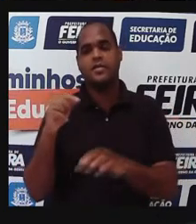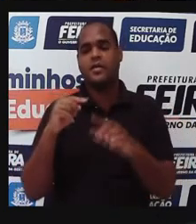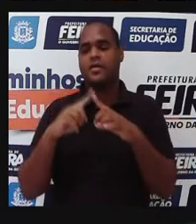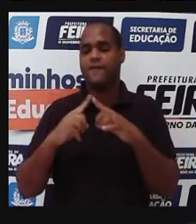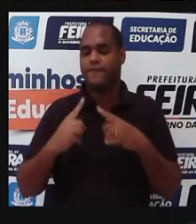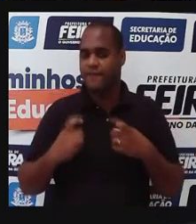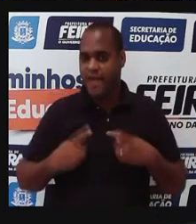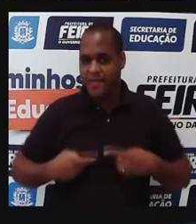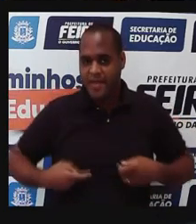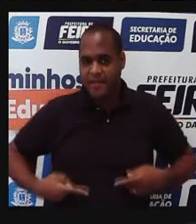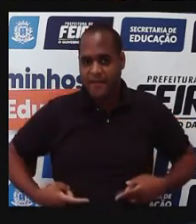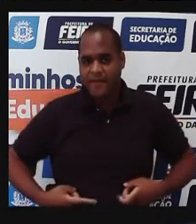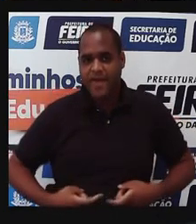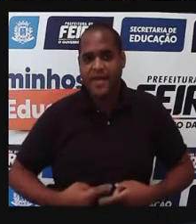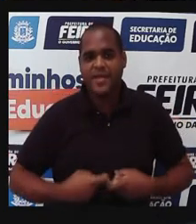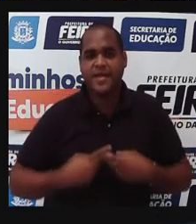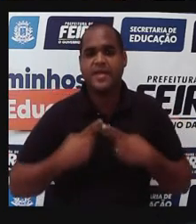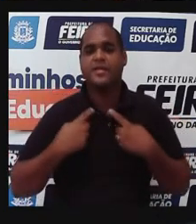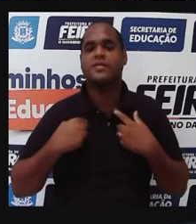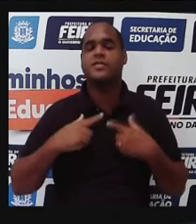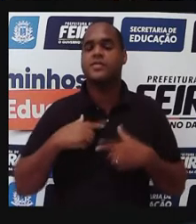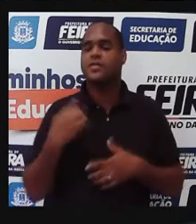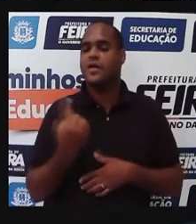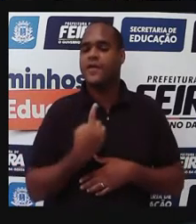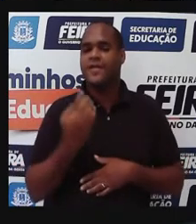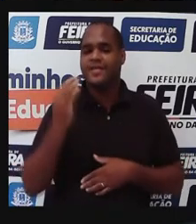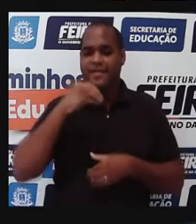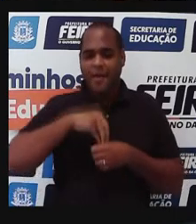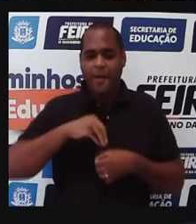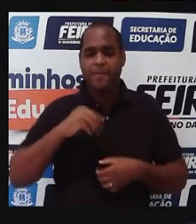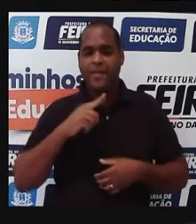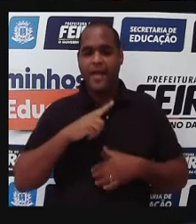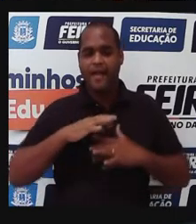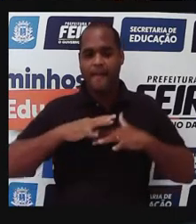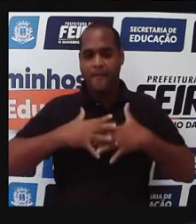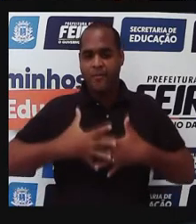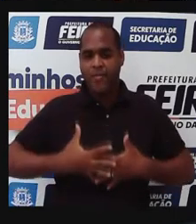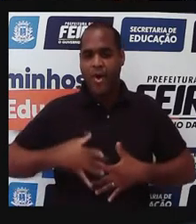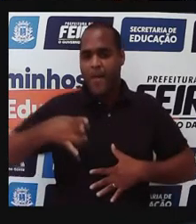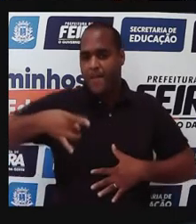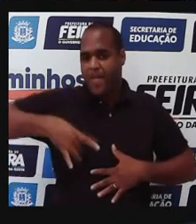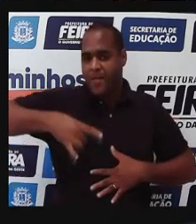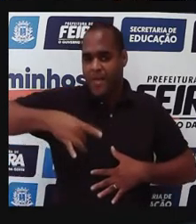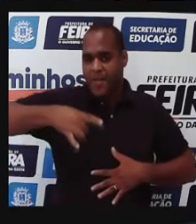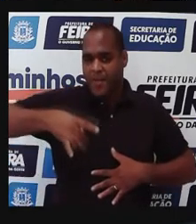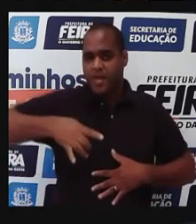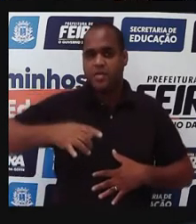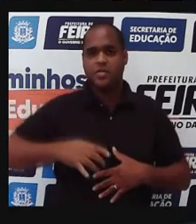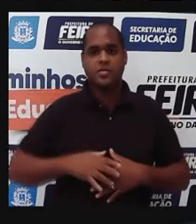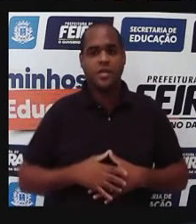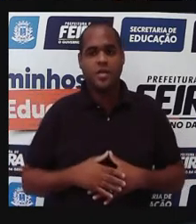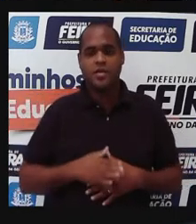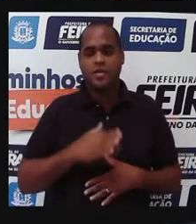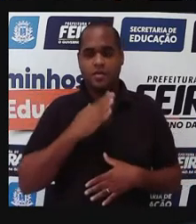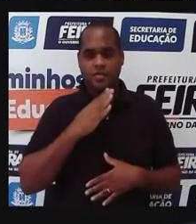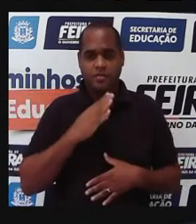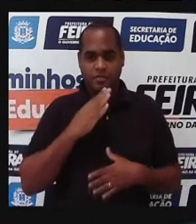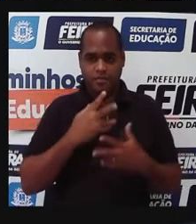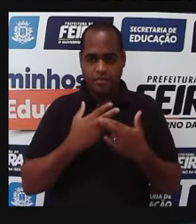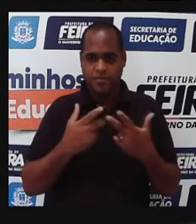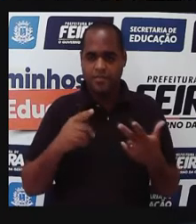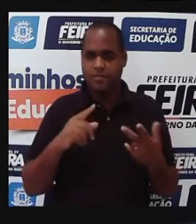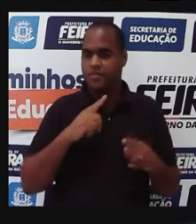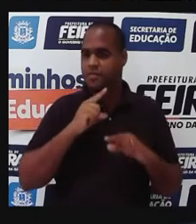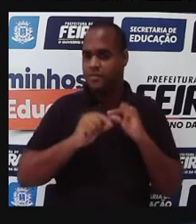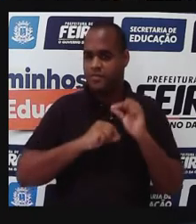Pró, a pessoa tá com lombriga, tá com solitária, barriga d'água, né, barriga d'água popularmente chamada assim, a